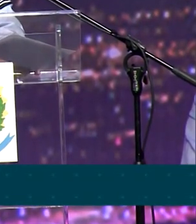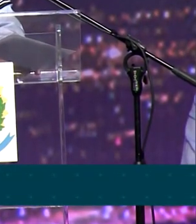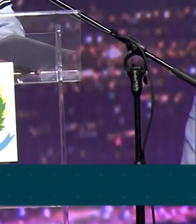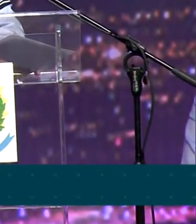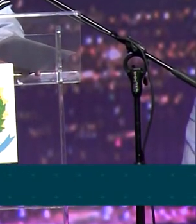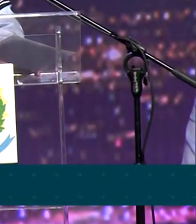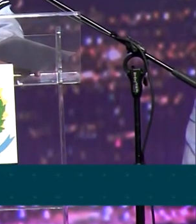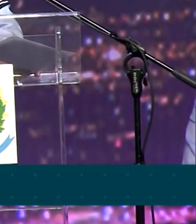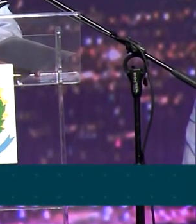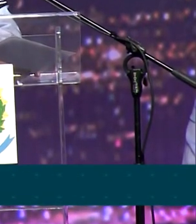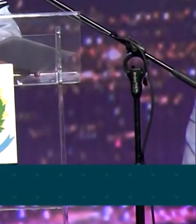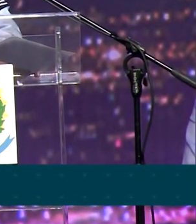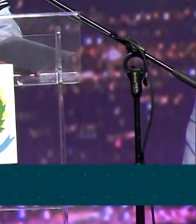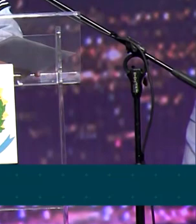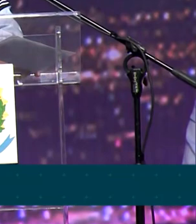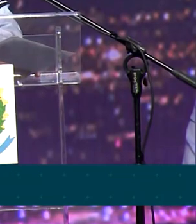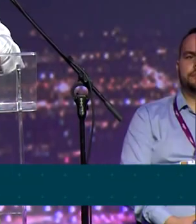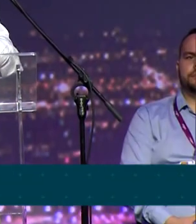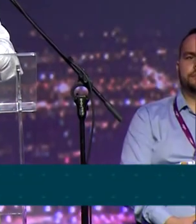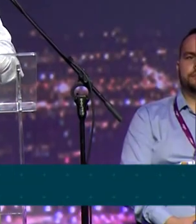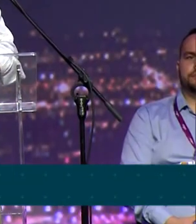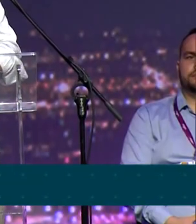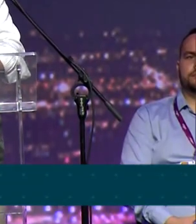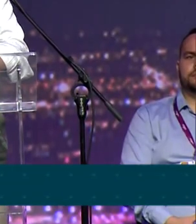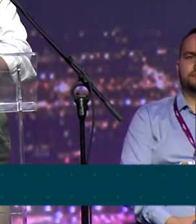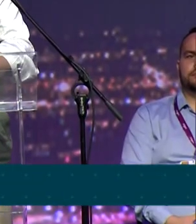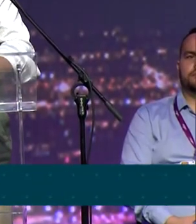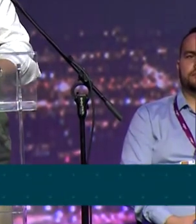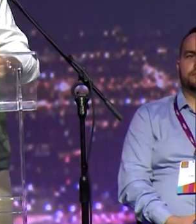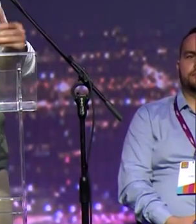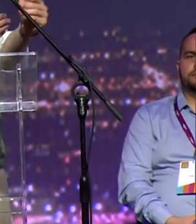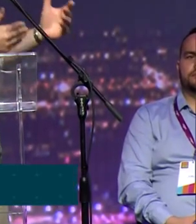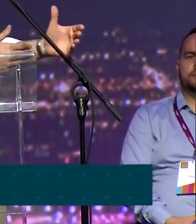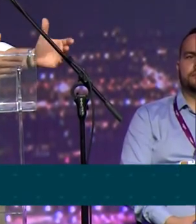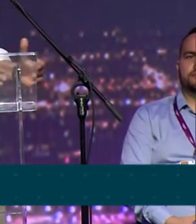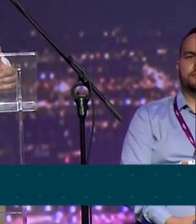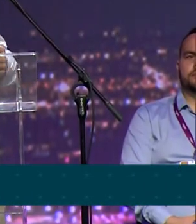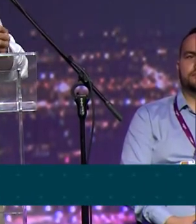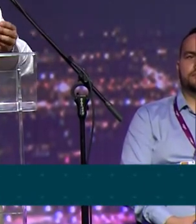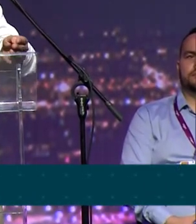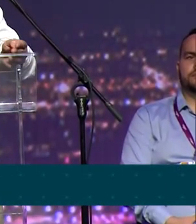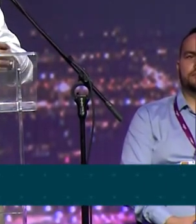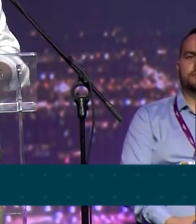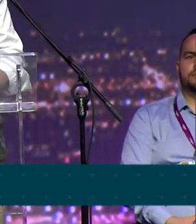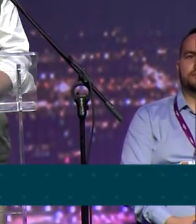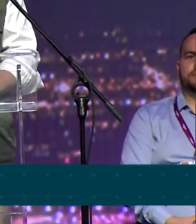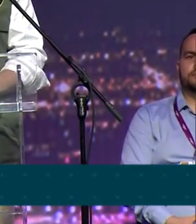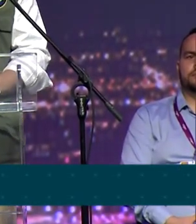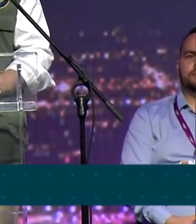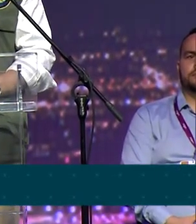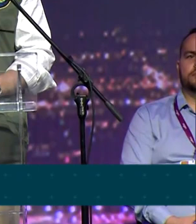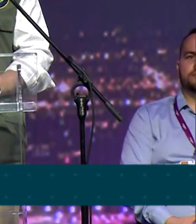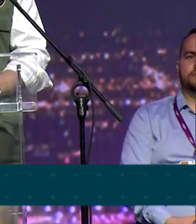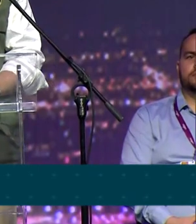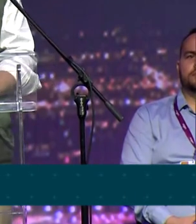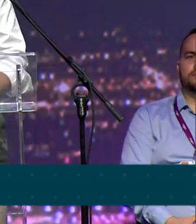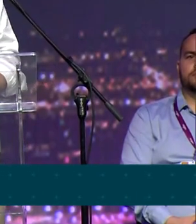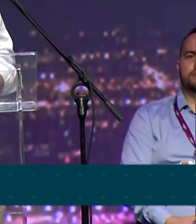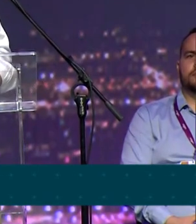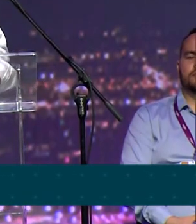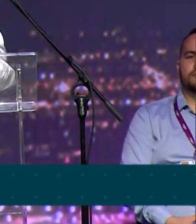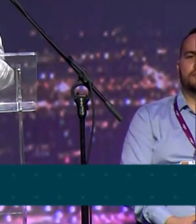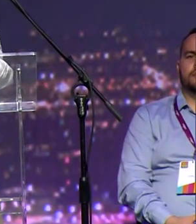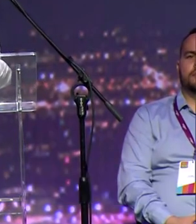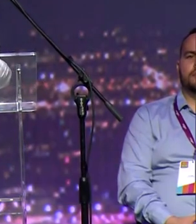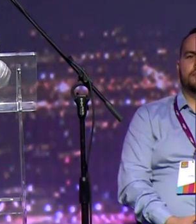milhares de empregos para os brasileiros. Tudo se produz reaproveitado na energia, na parte de enriquecimento de solo.